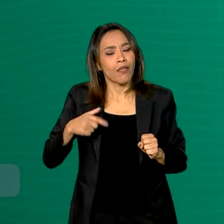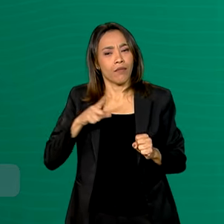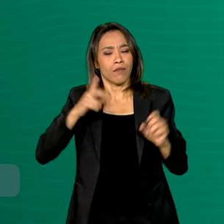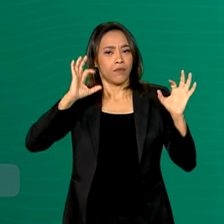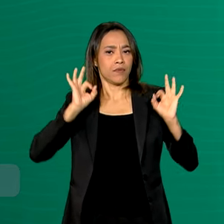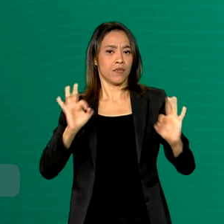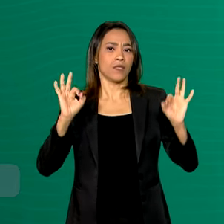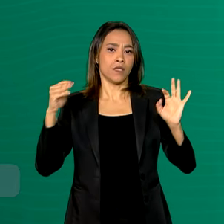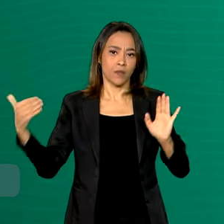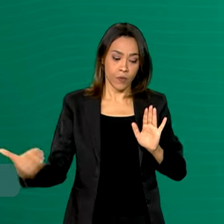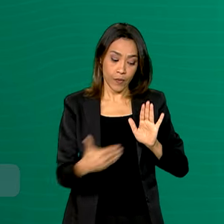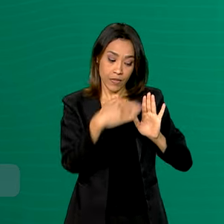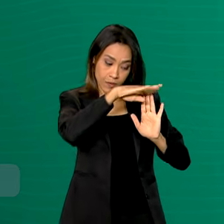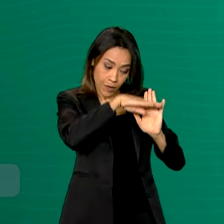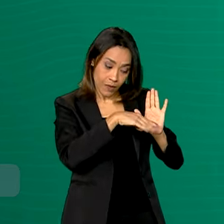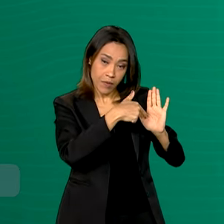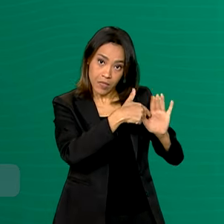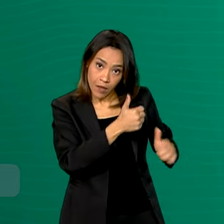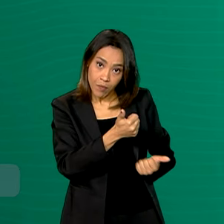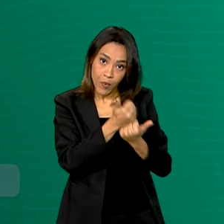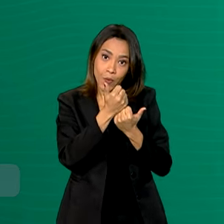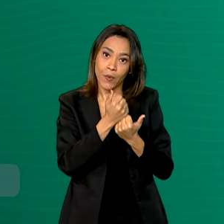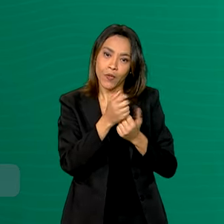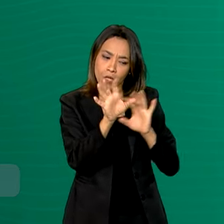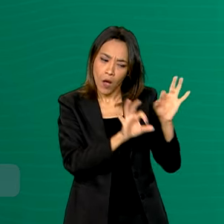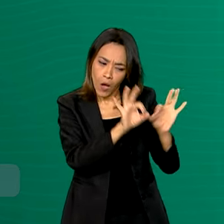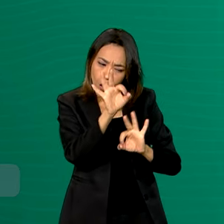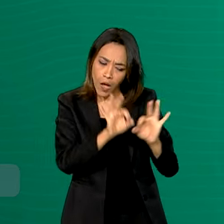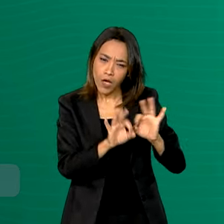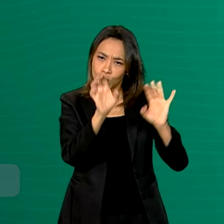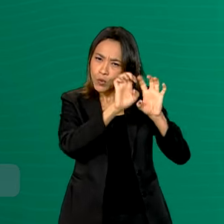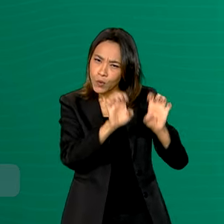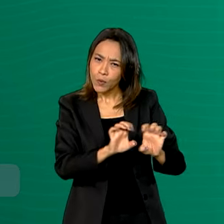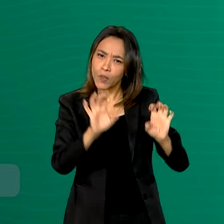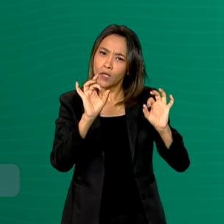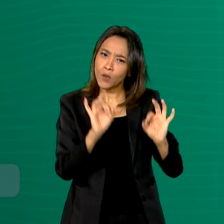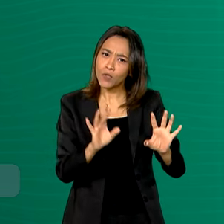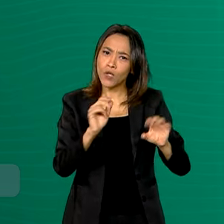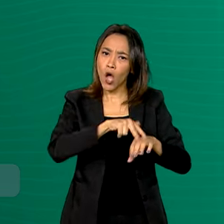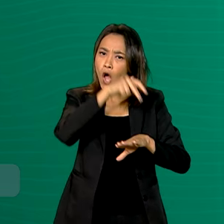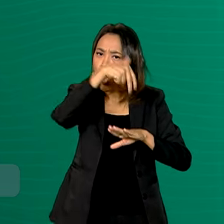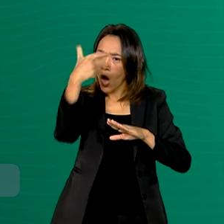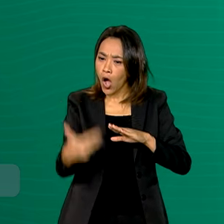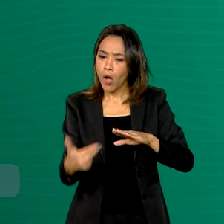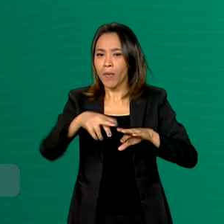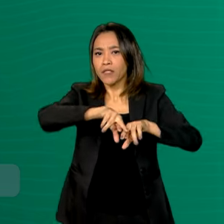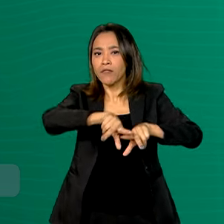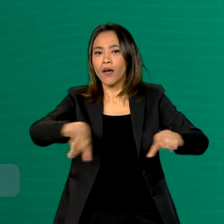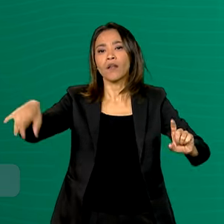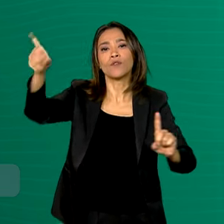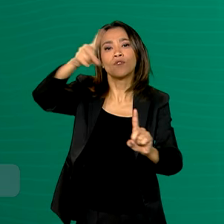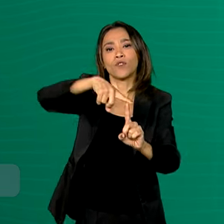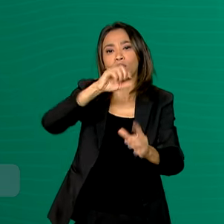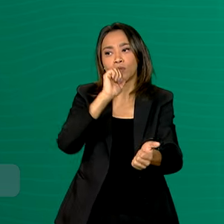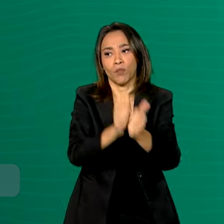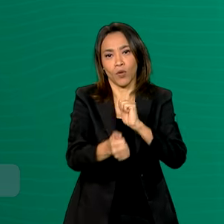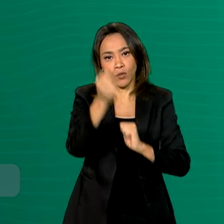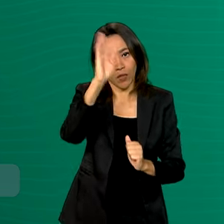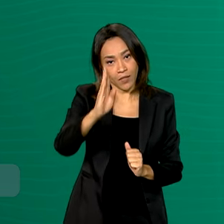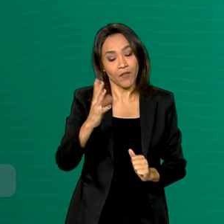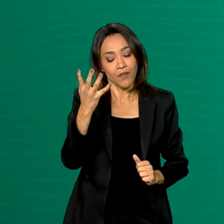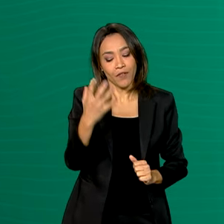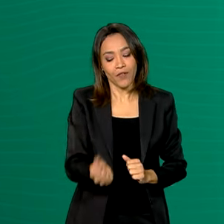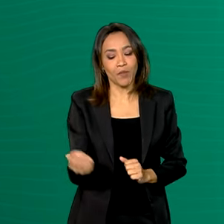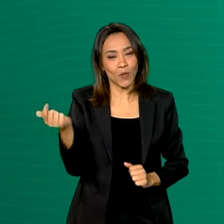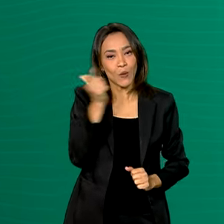agora, com o programa todo estruturado para desenvolver não só a base dos saltos ornamentais, mas de todos os esportes do Brasil, a gente vai